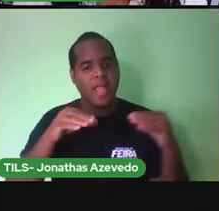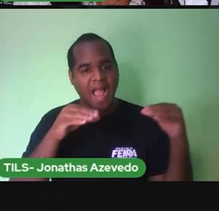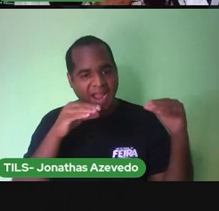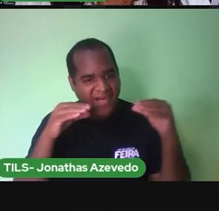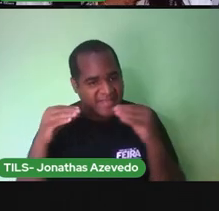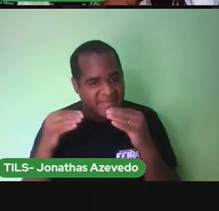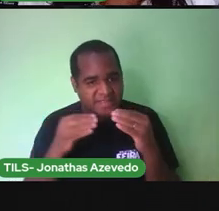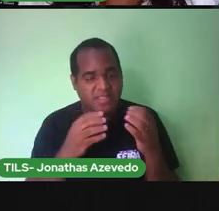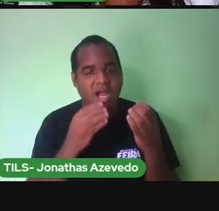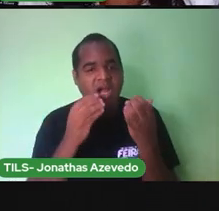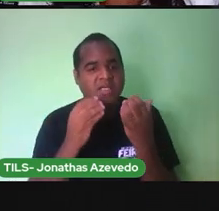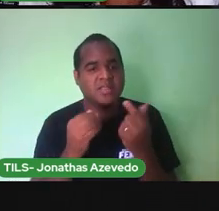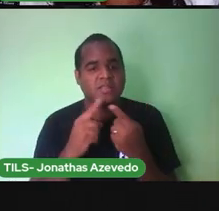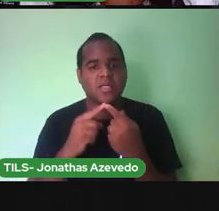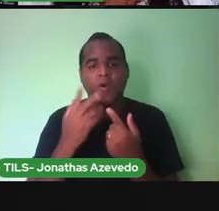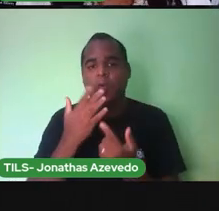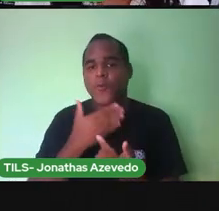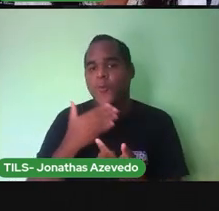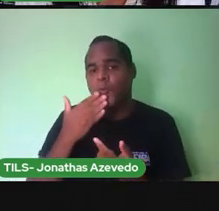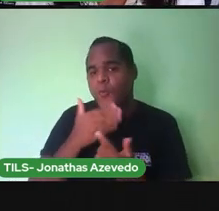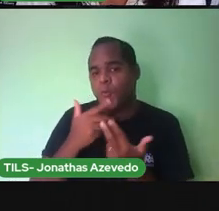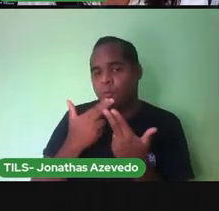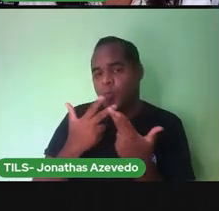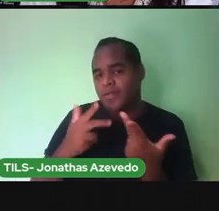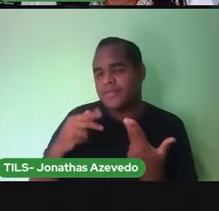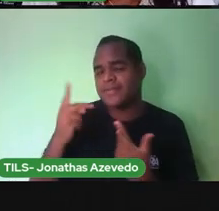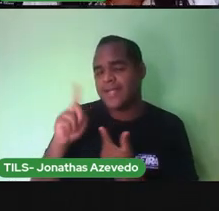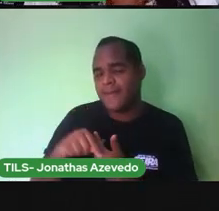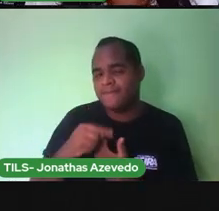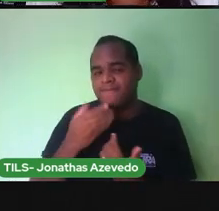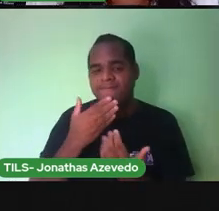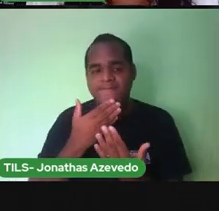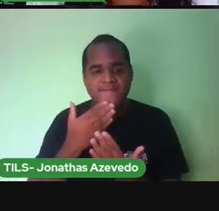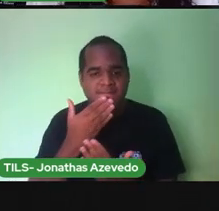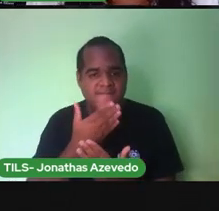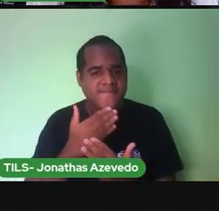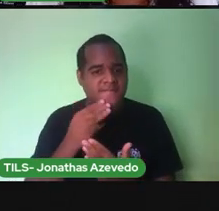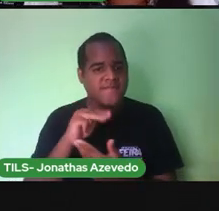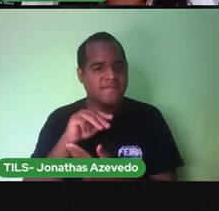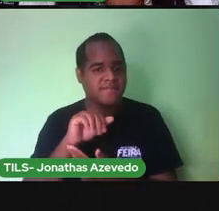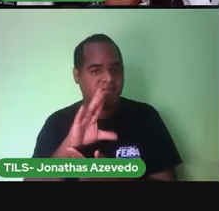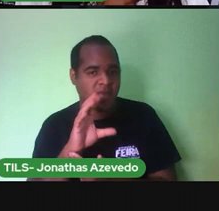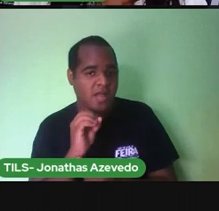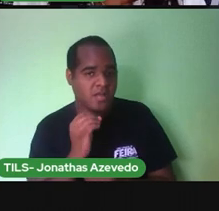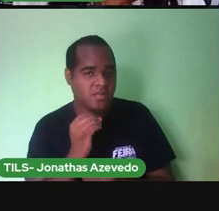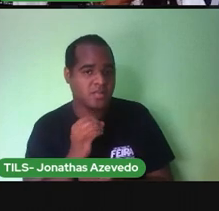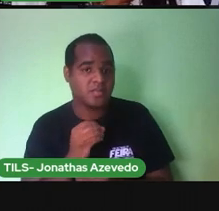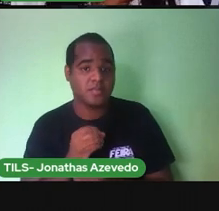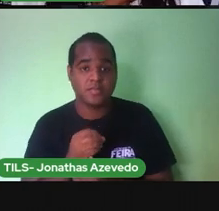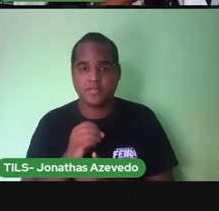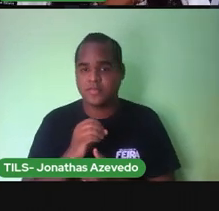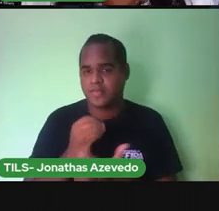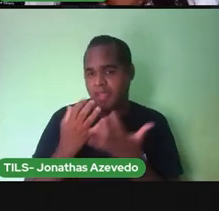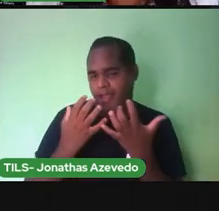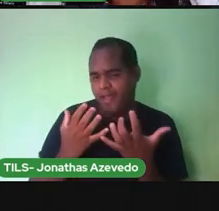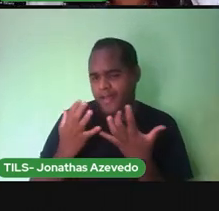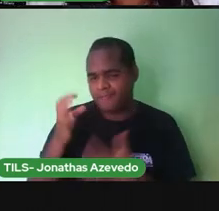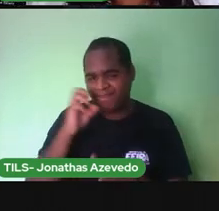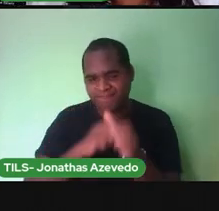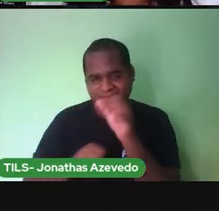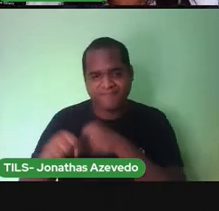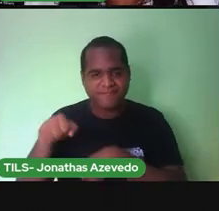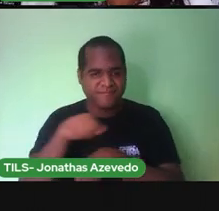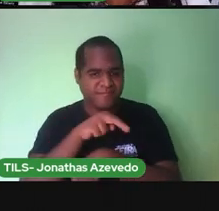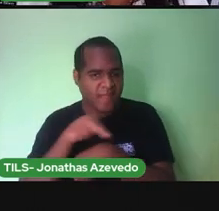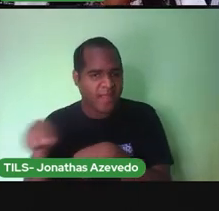docinha Faz docinha Faz docinha Maria Quem quiser aprender Dançar